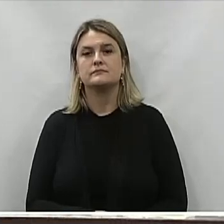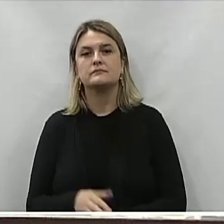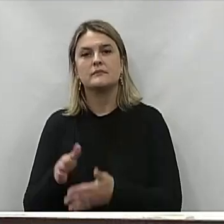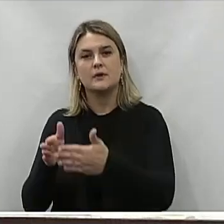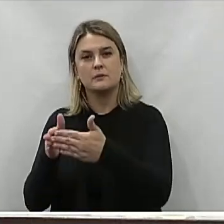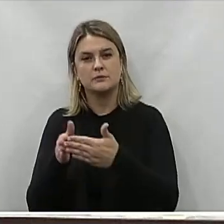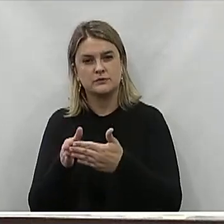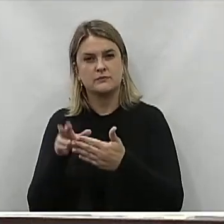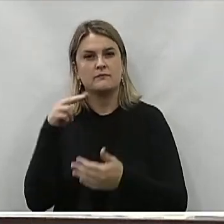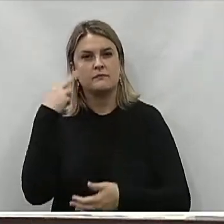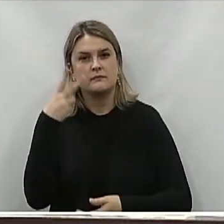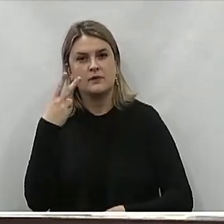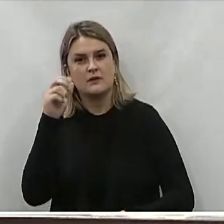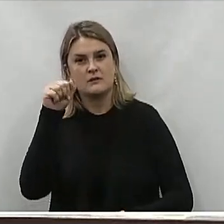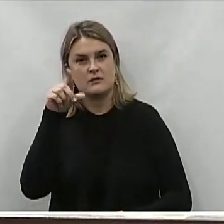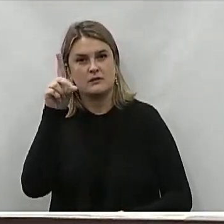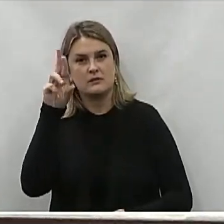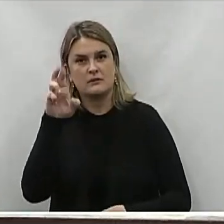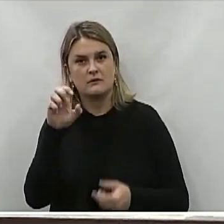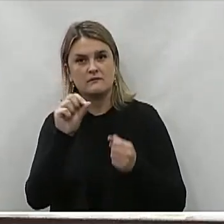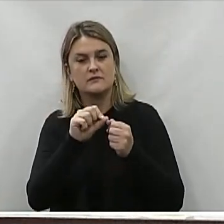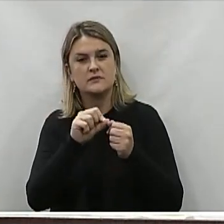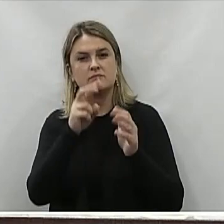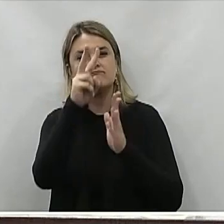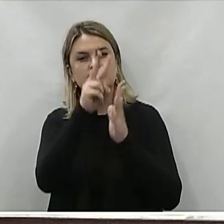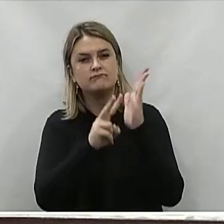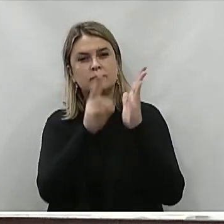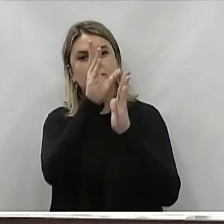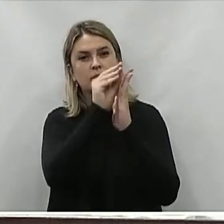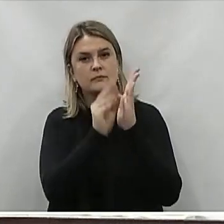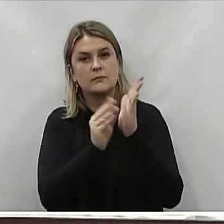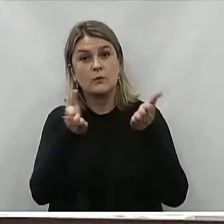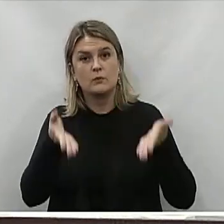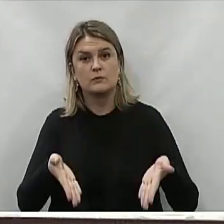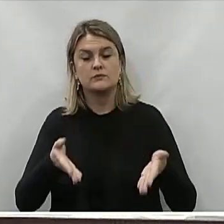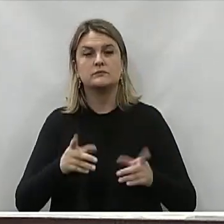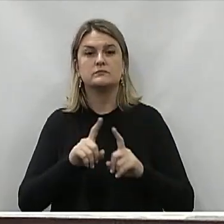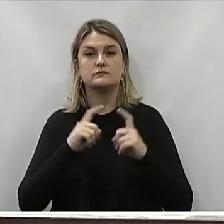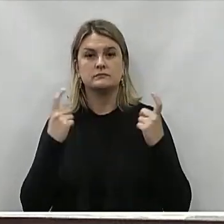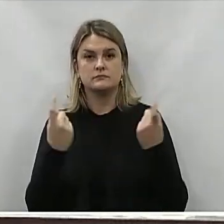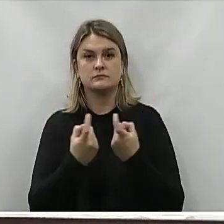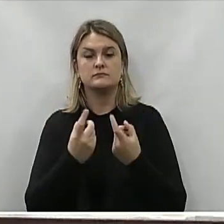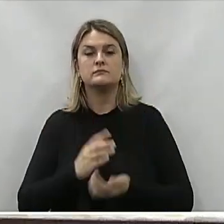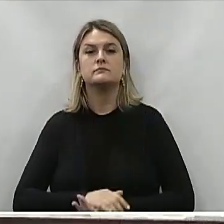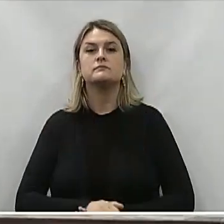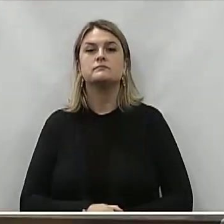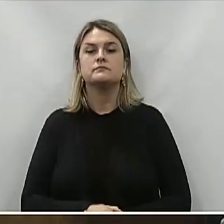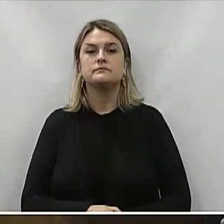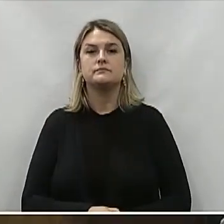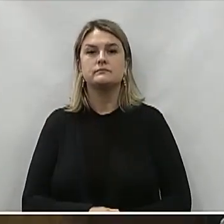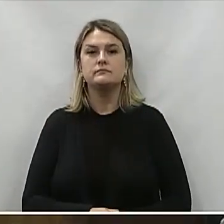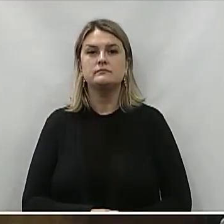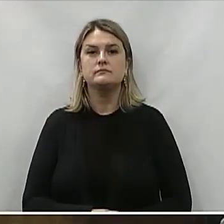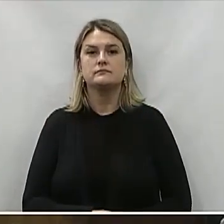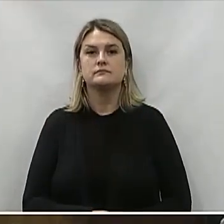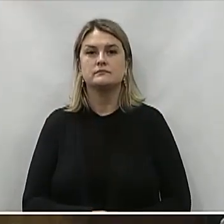Solicito ao vereador André Rennick para que proceda a leitura da matéria constante do expediente do dia